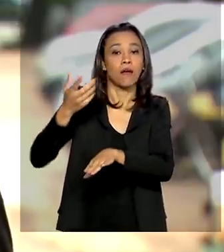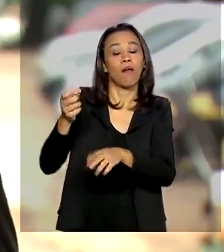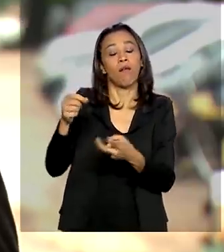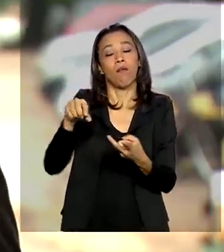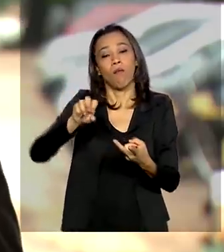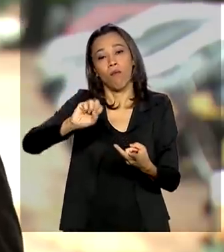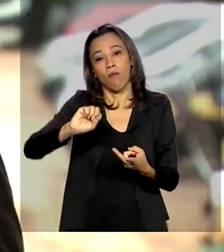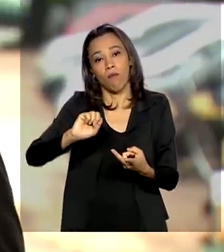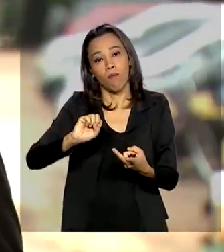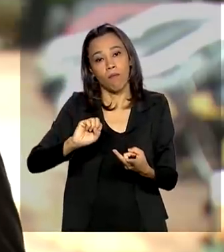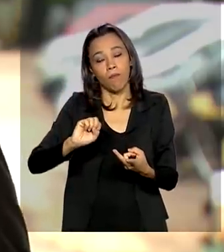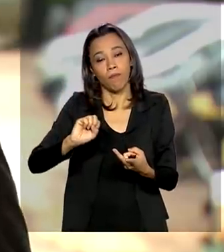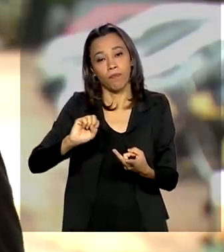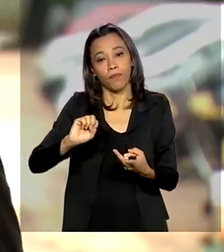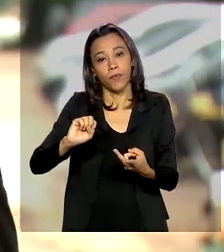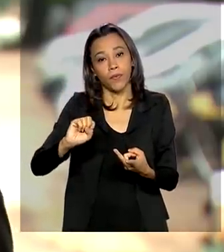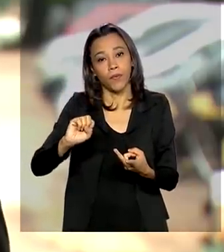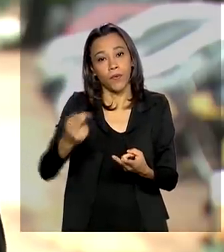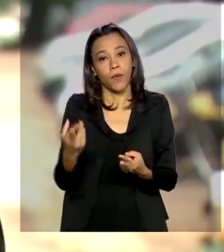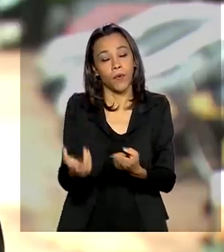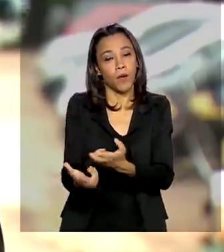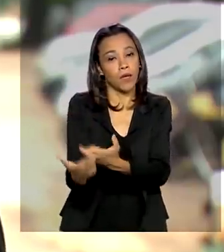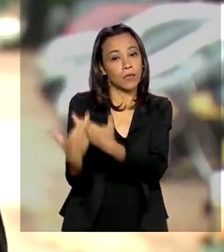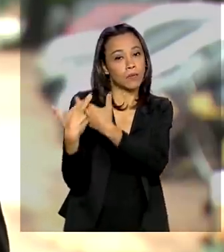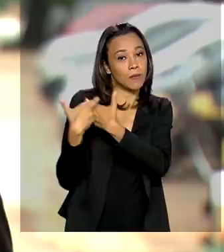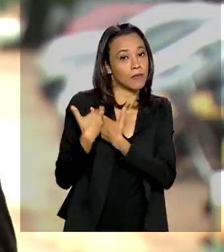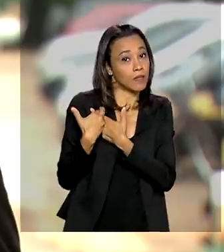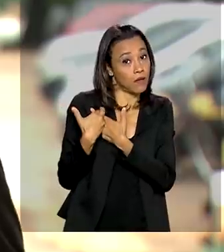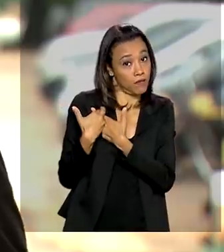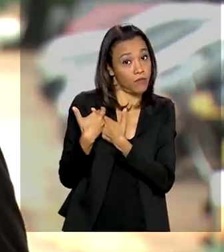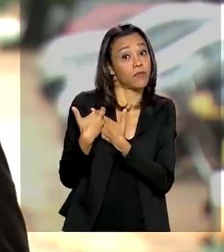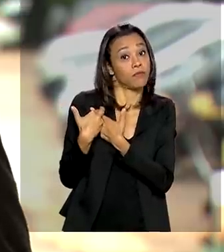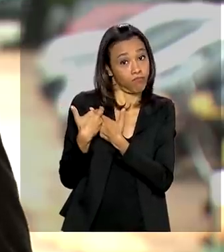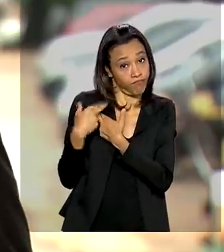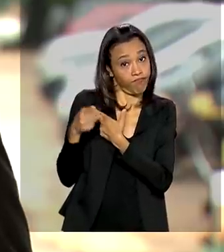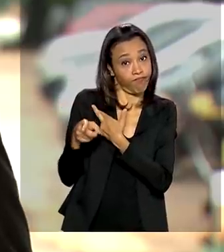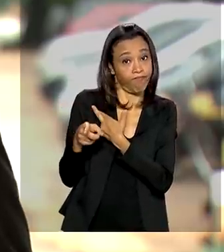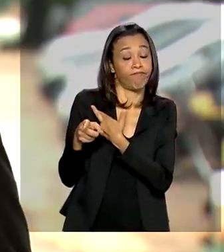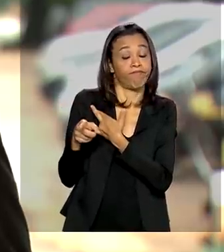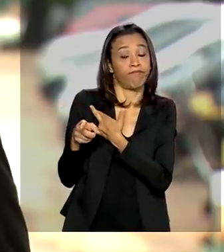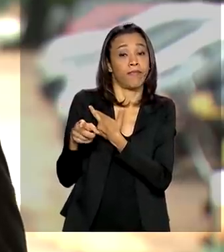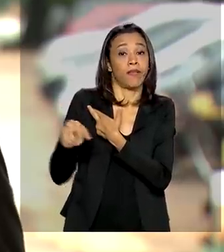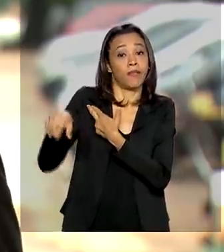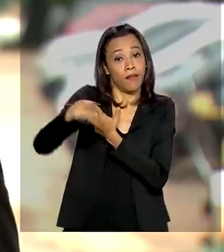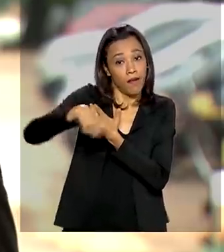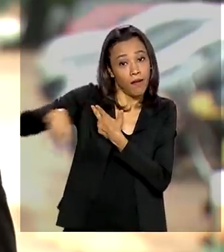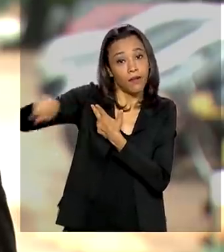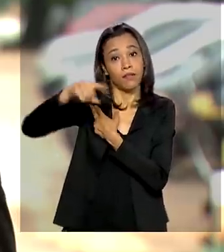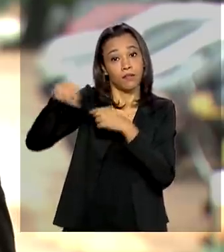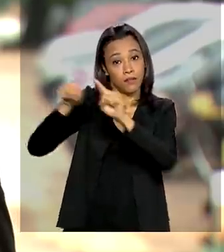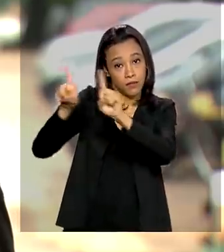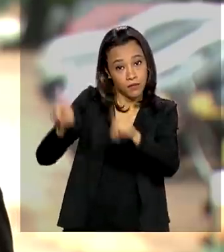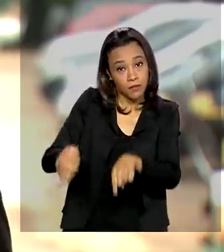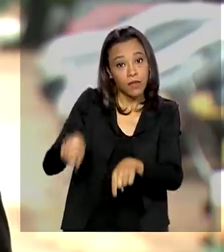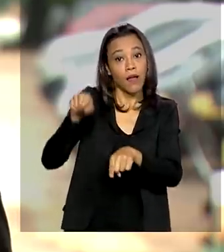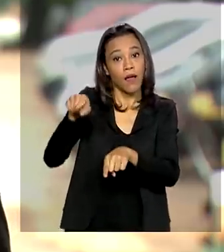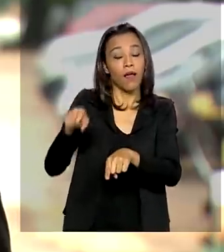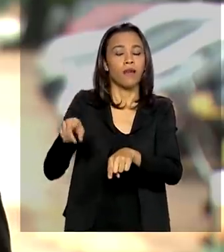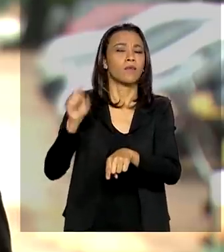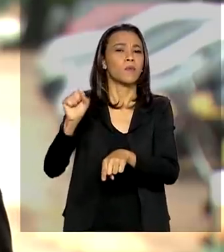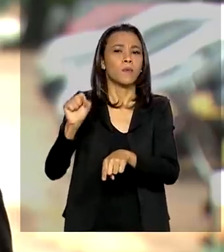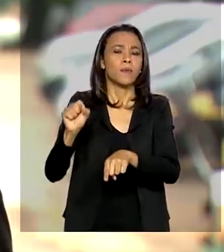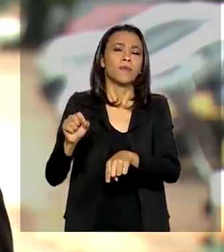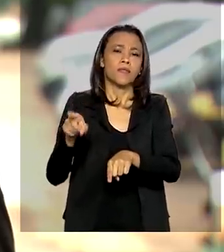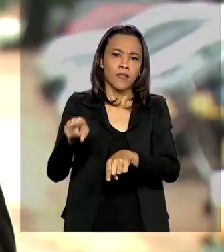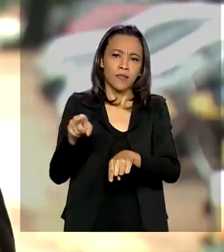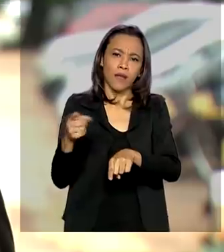responsáveis pela resposta ou quando esses agentes estão encarregados diretamente das ações de combate